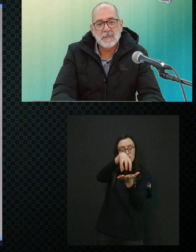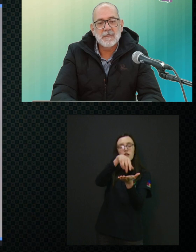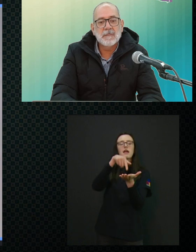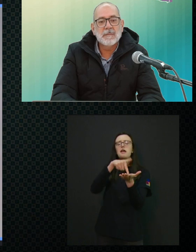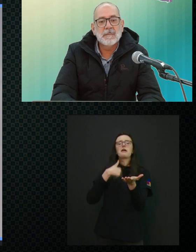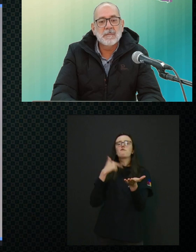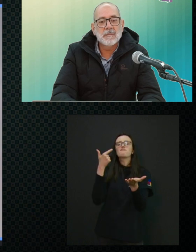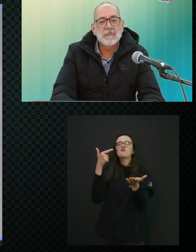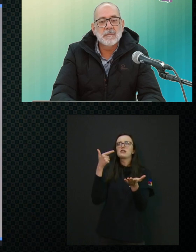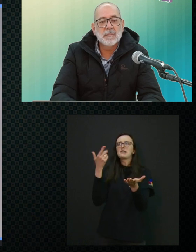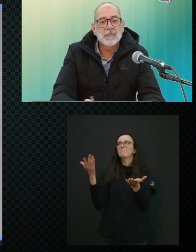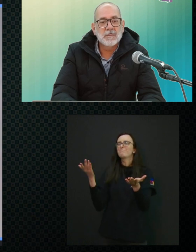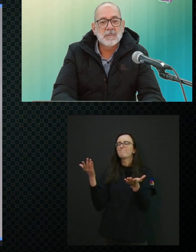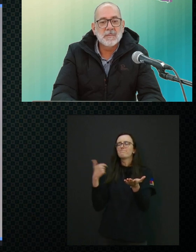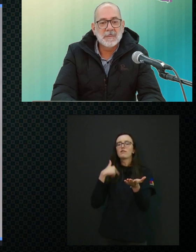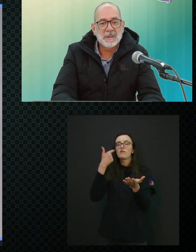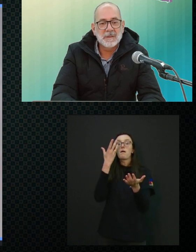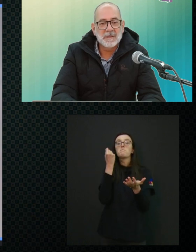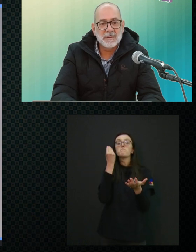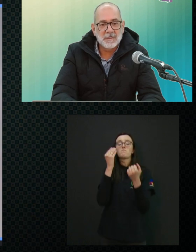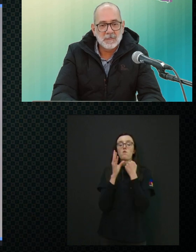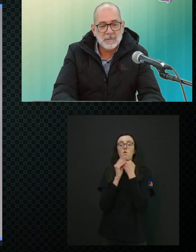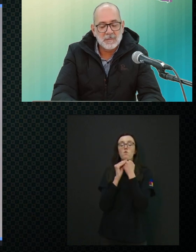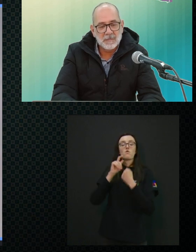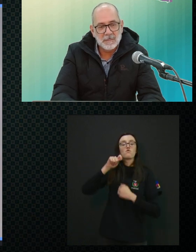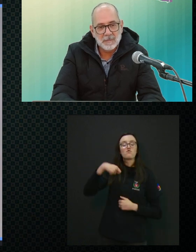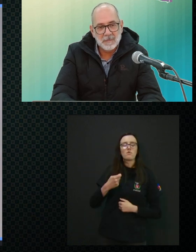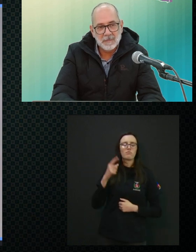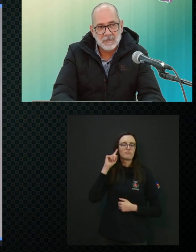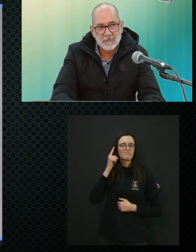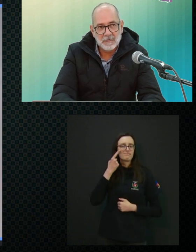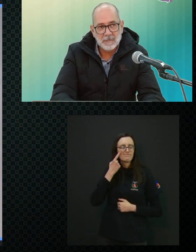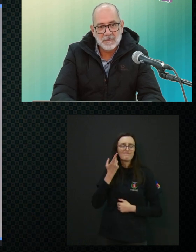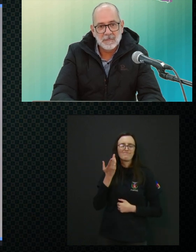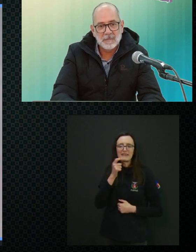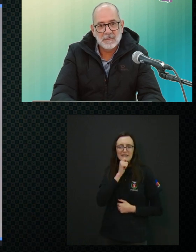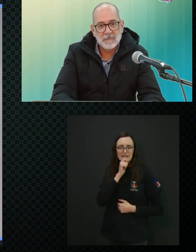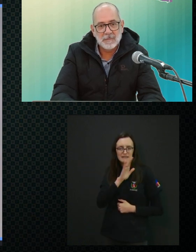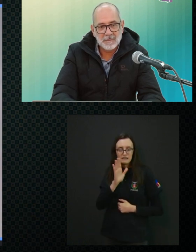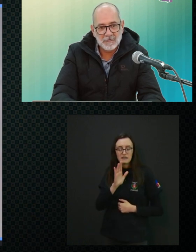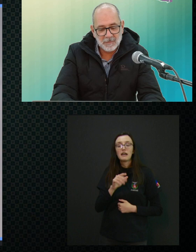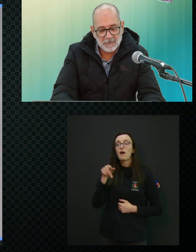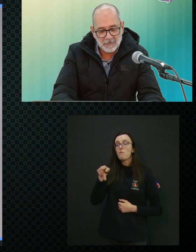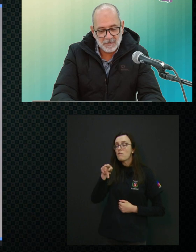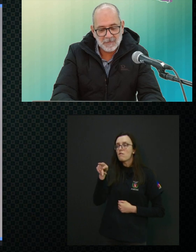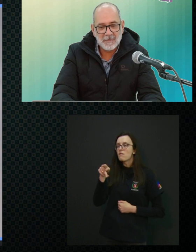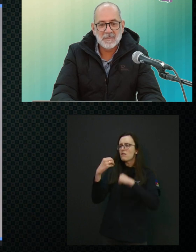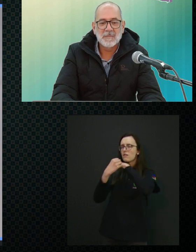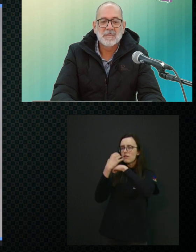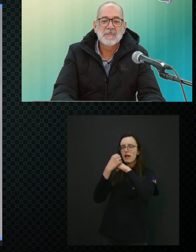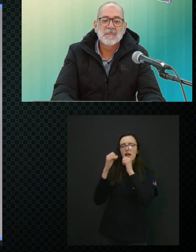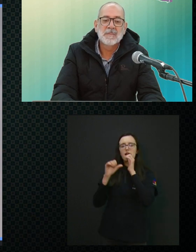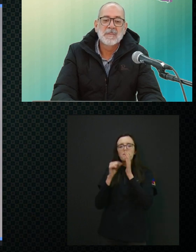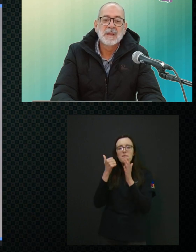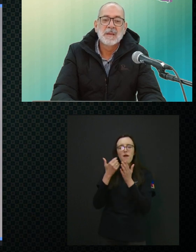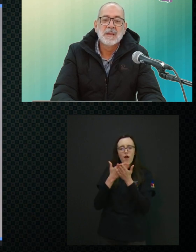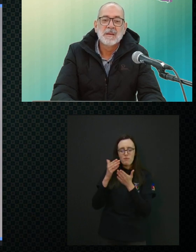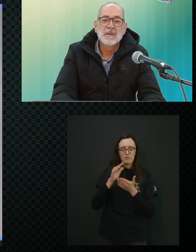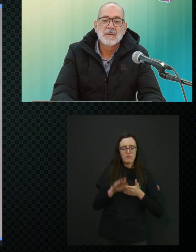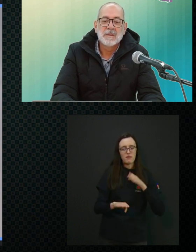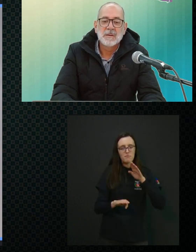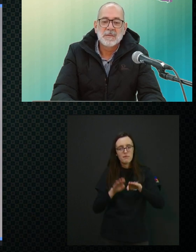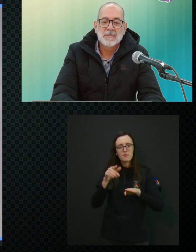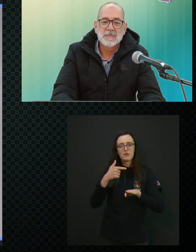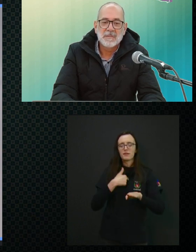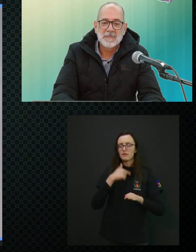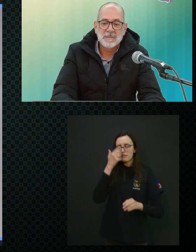tinha muito conhecimento sobre a surdo-cegueira, então a Carol, ela me deu os primeiros passos ali e eu